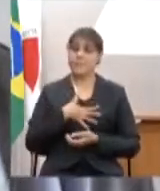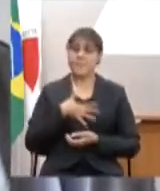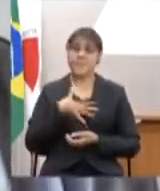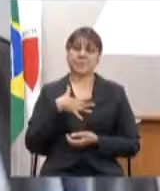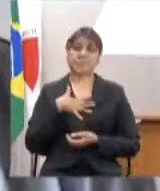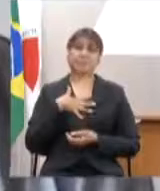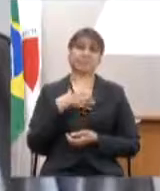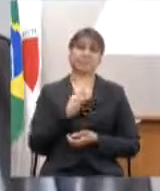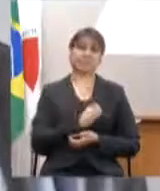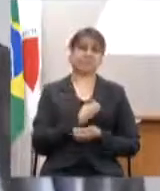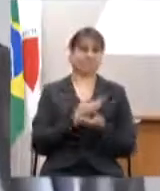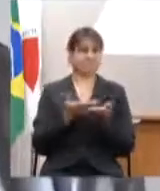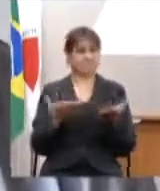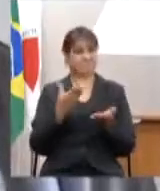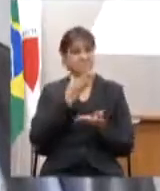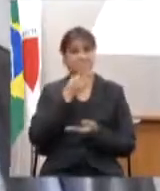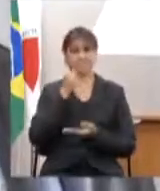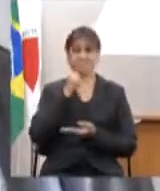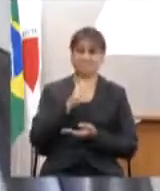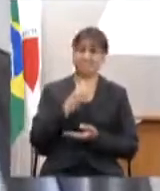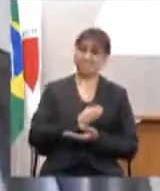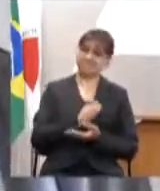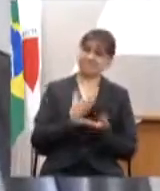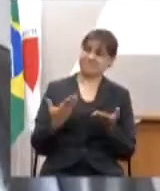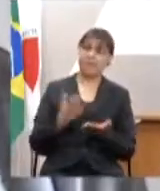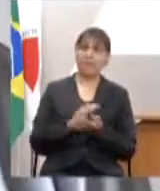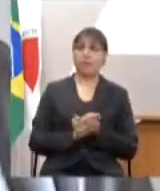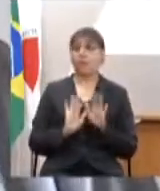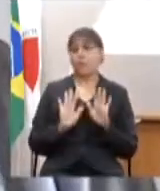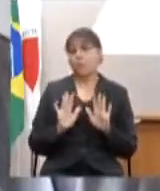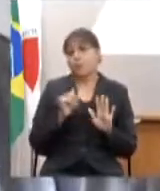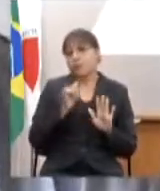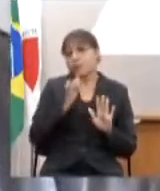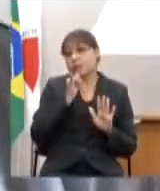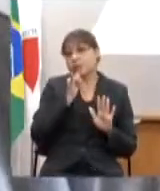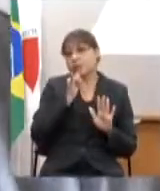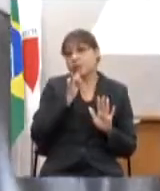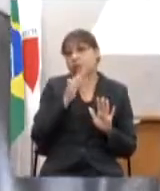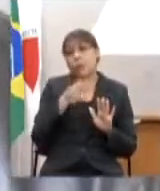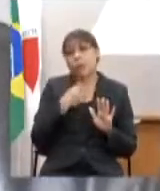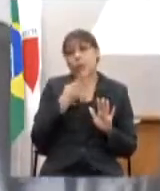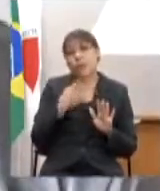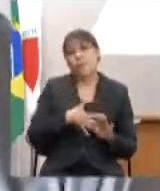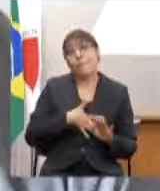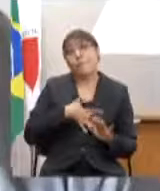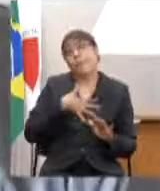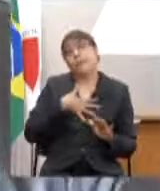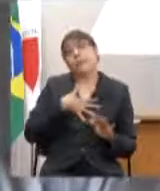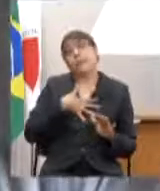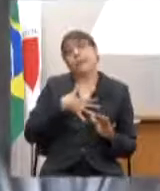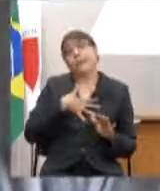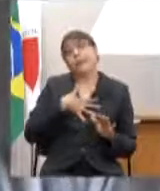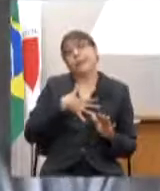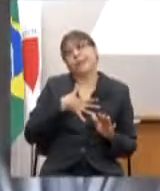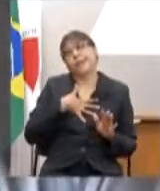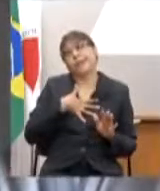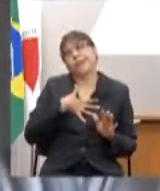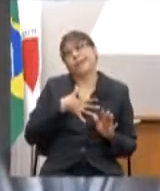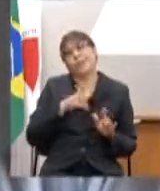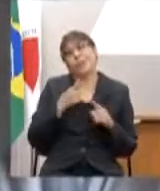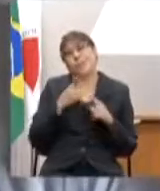participar com todos e todas aqui que estão participando mas infelizmente eu não posso falar que é um prazer é mais uma questão de